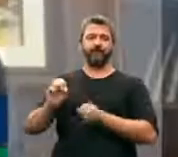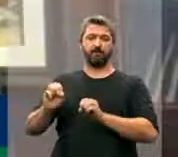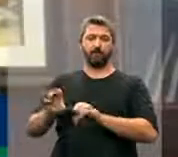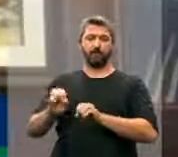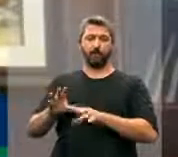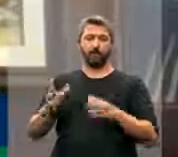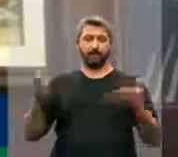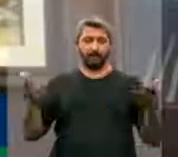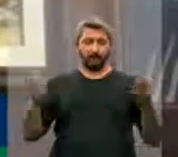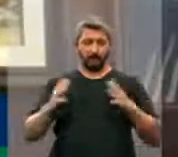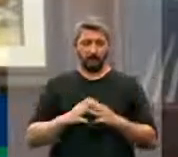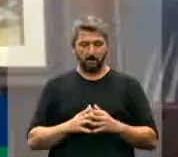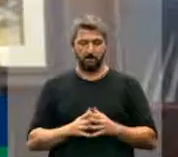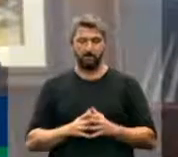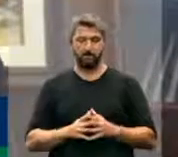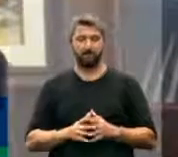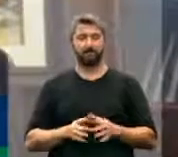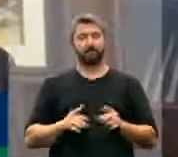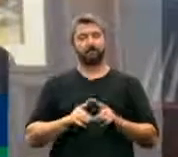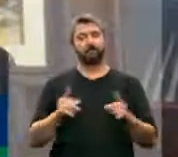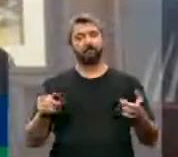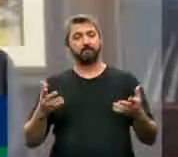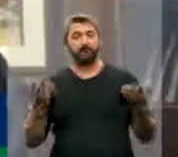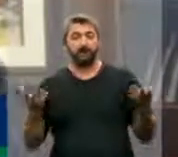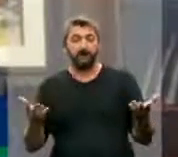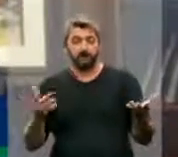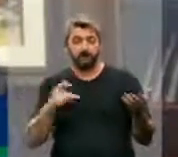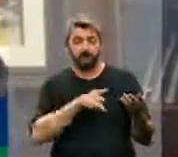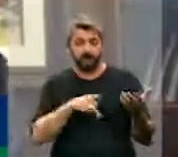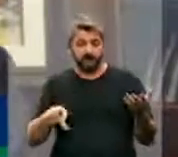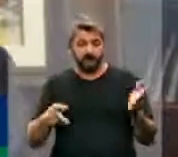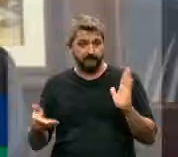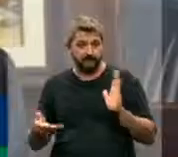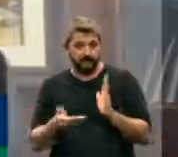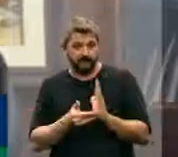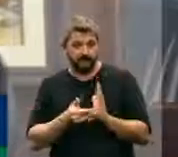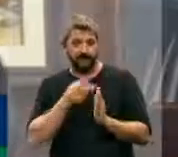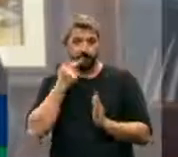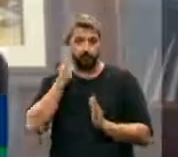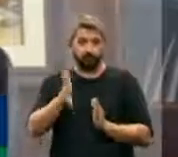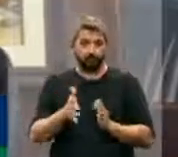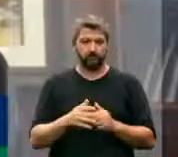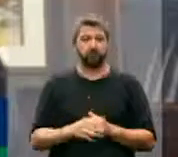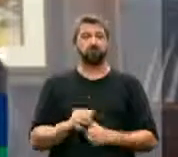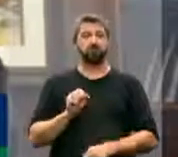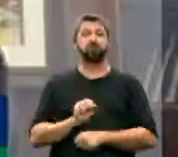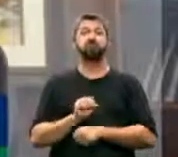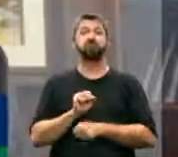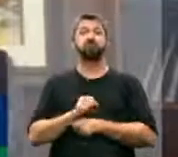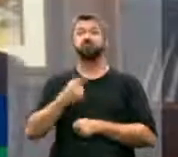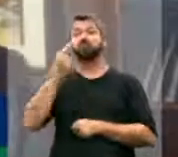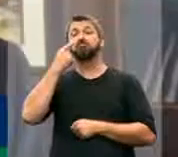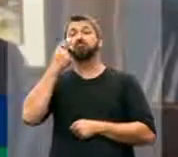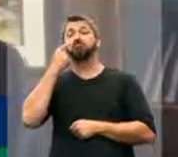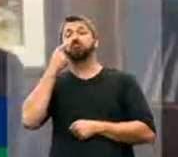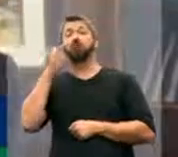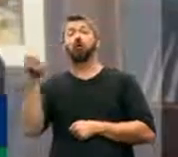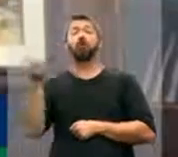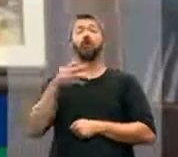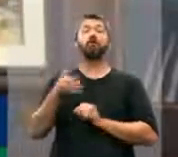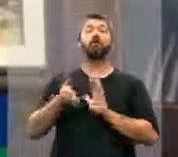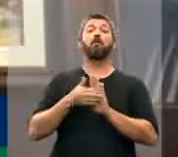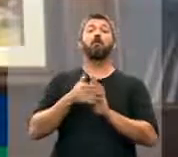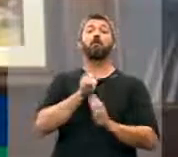da educação básica no Brasil. Mas como o presidente da casa nos disse que está esperando uma nova